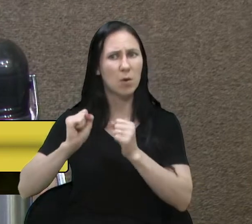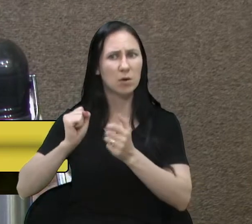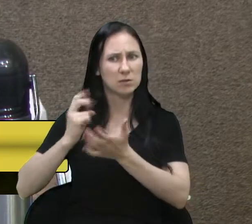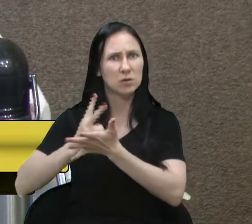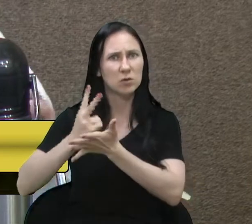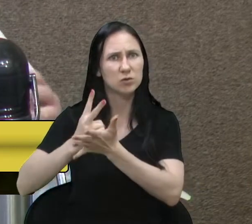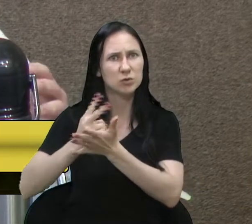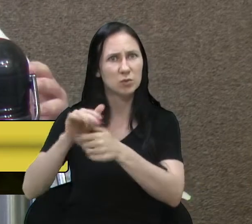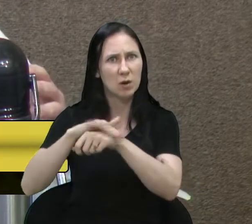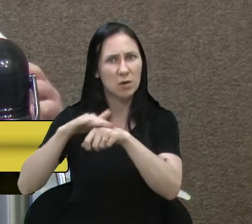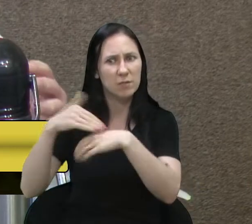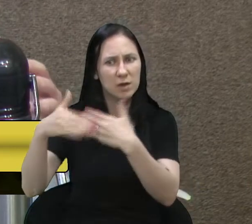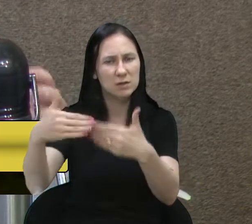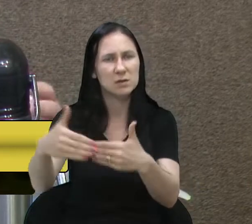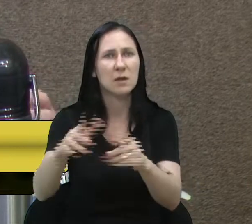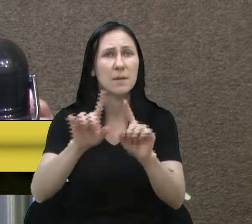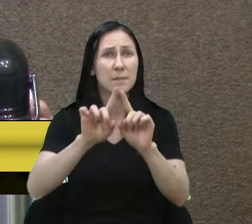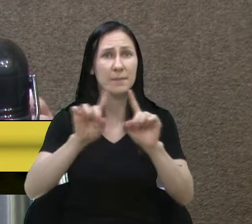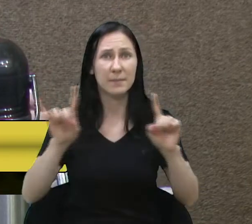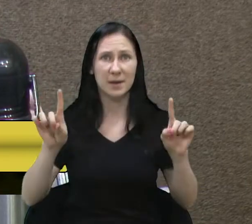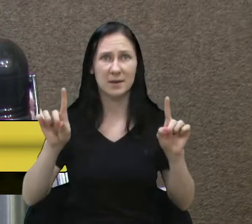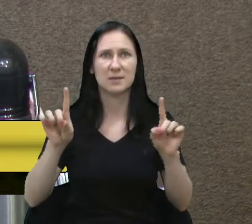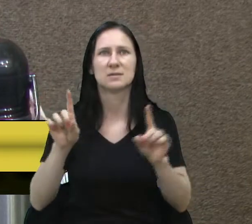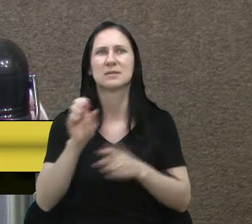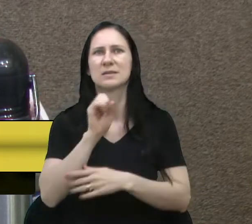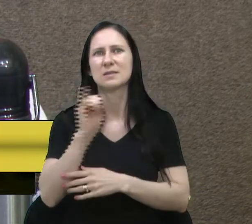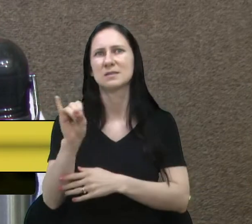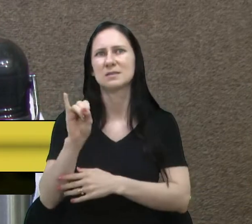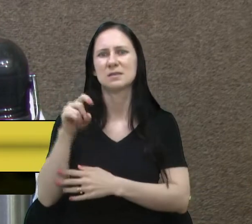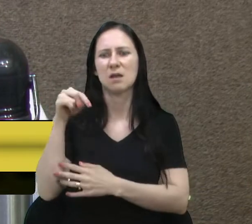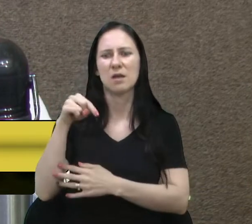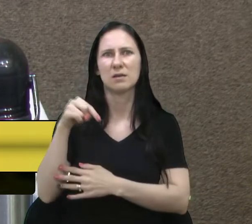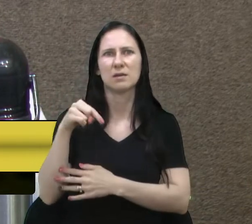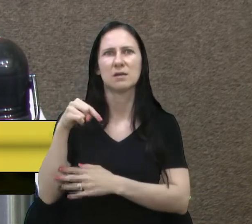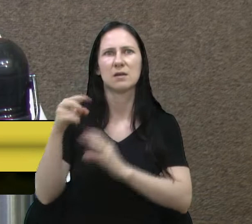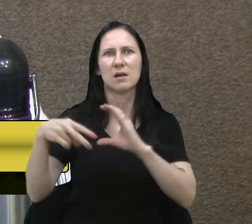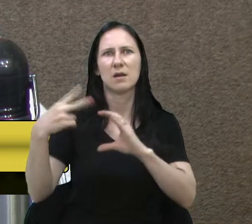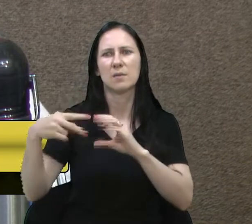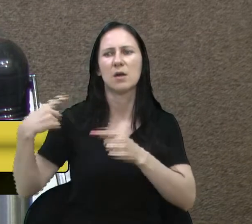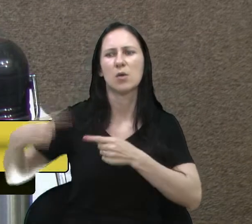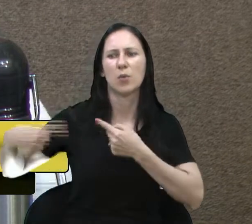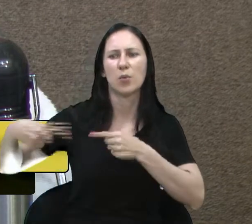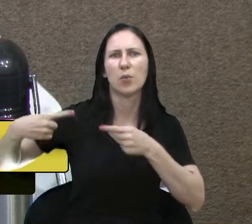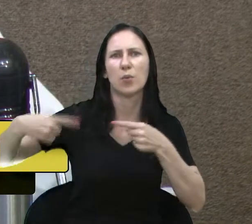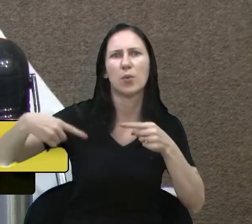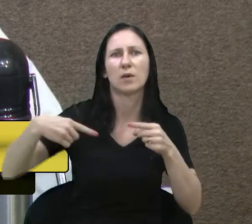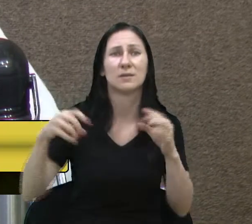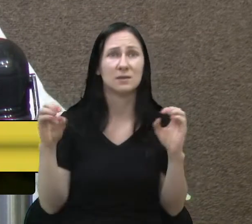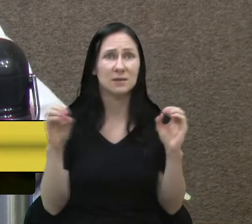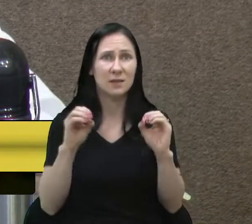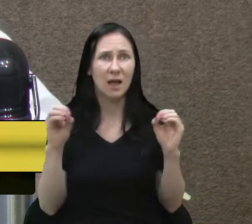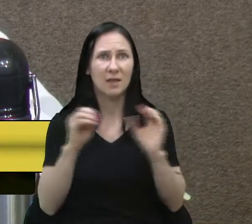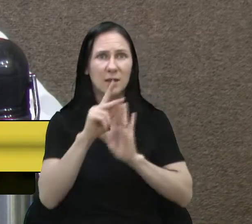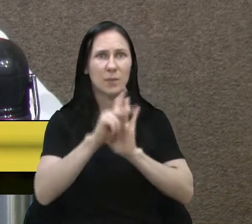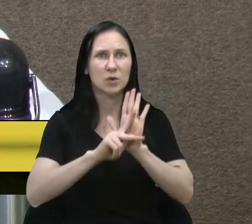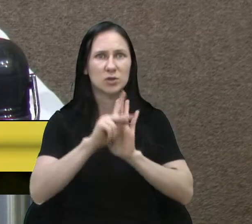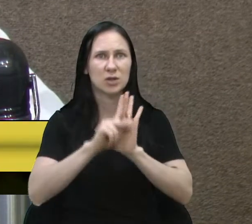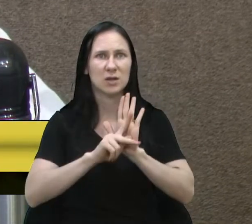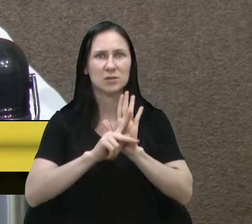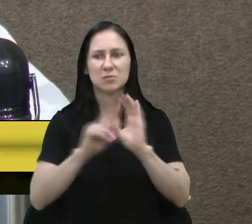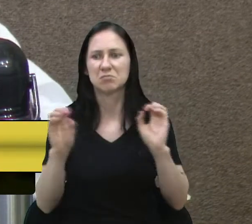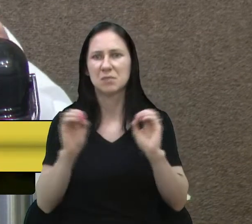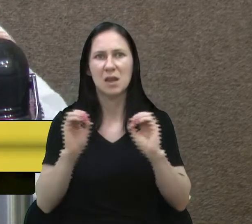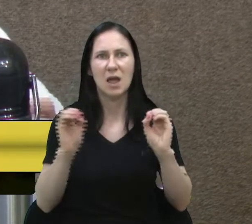tempo. Mas se nós ficarmos aqui debatendo os vereadores sem ter um projeto e um direcionamento do Poder